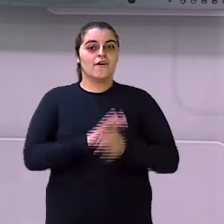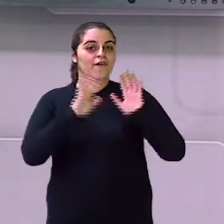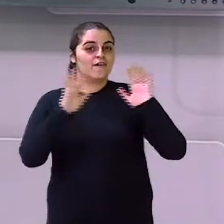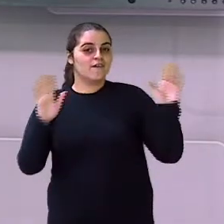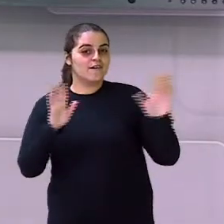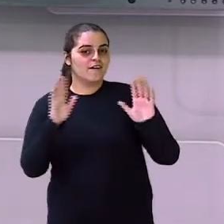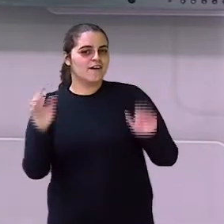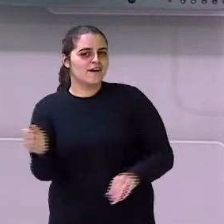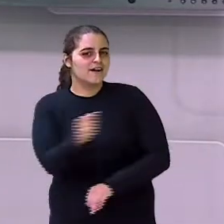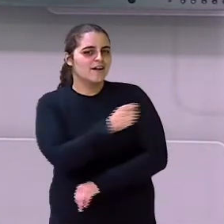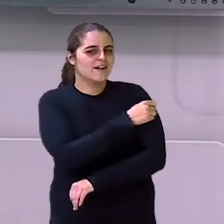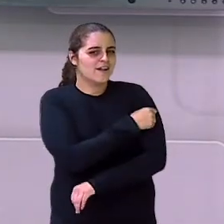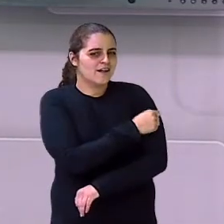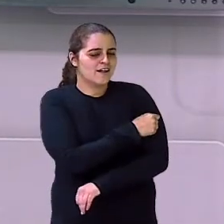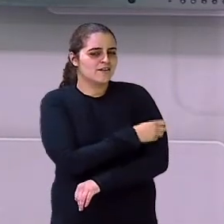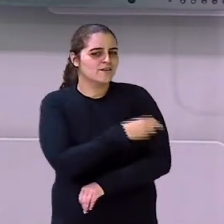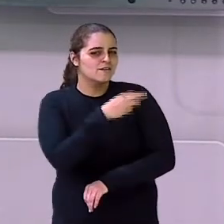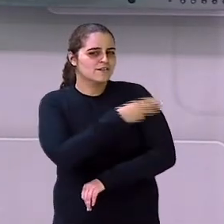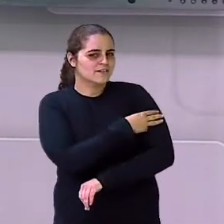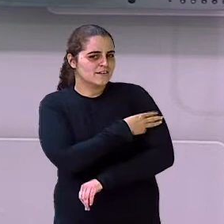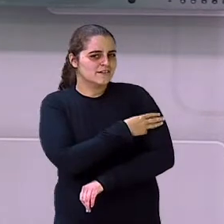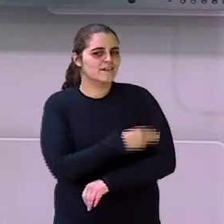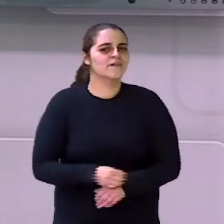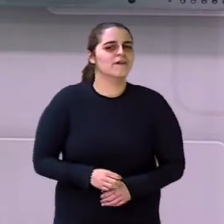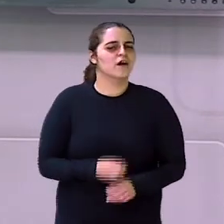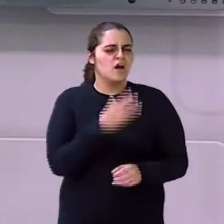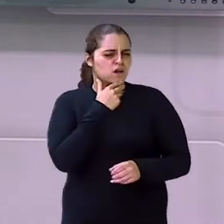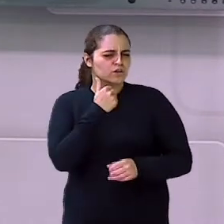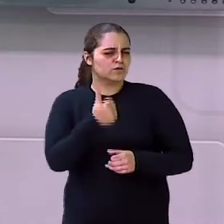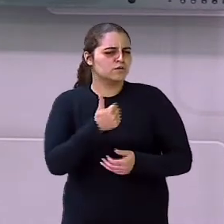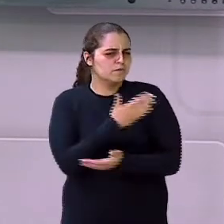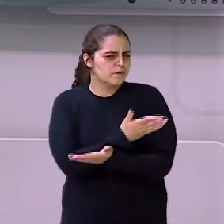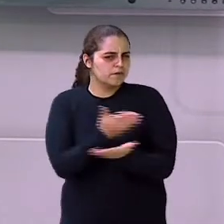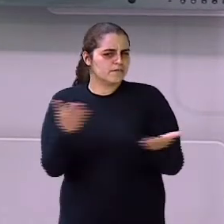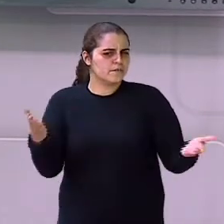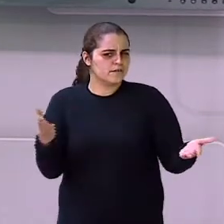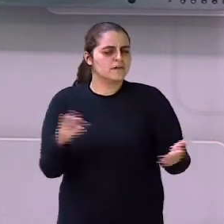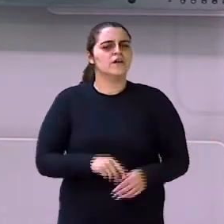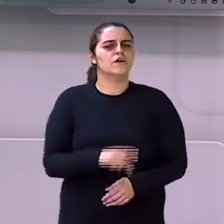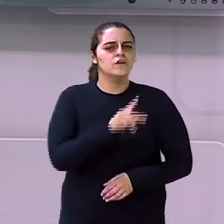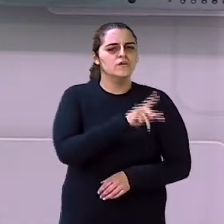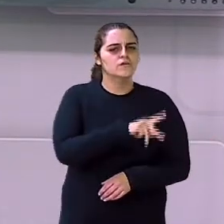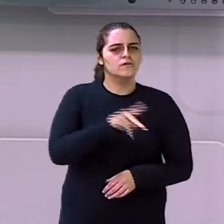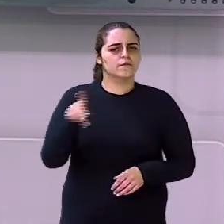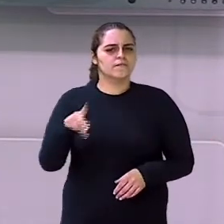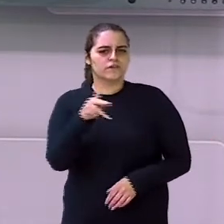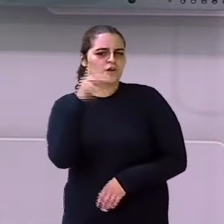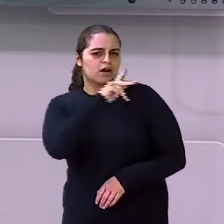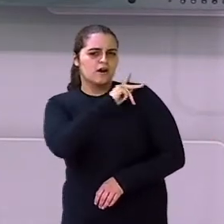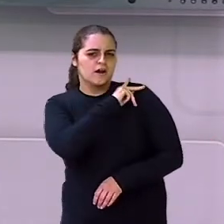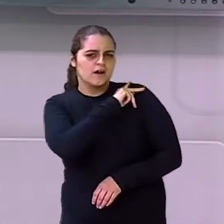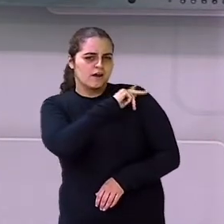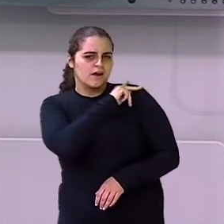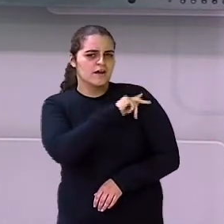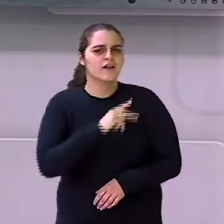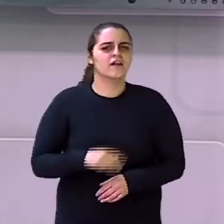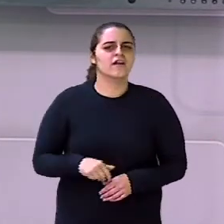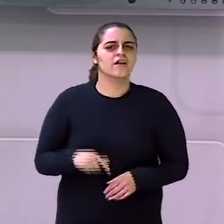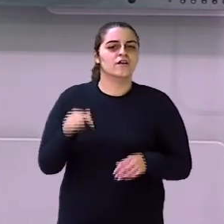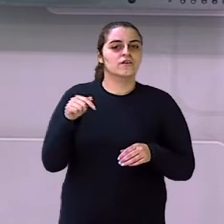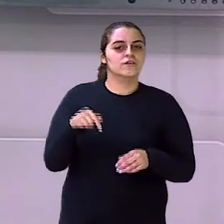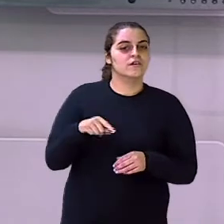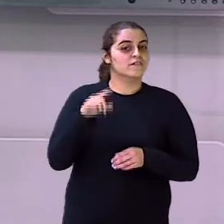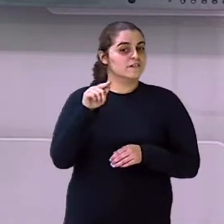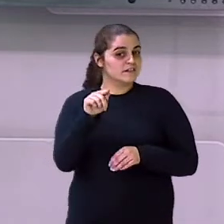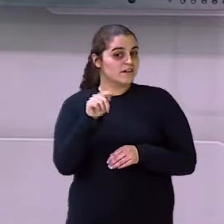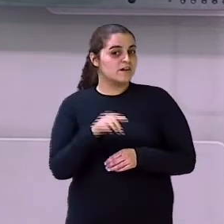Olá turma do terceiro ano, tudo bem com vocês? Eu sou a professora Kelly e você está aí e eu estou